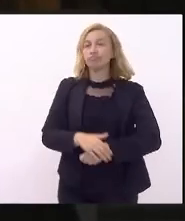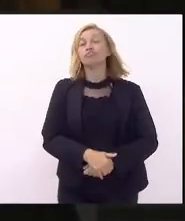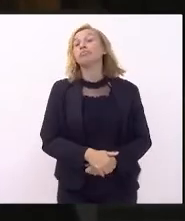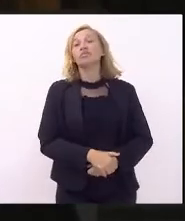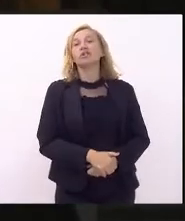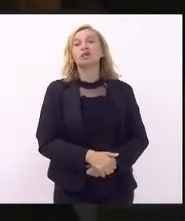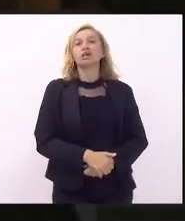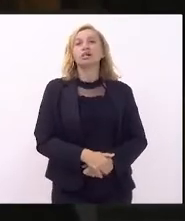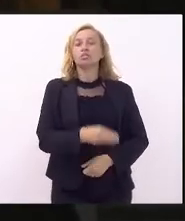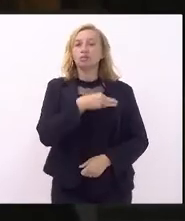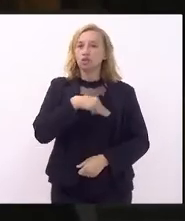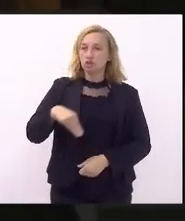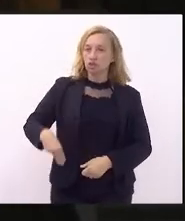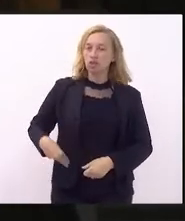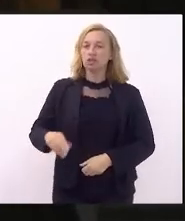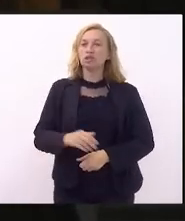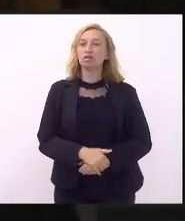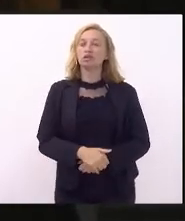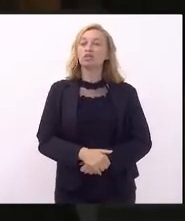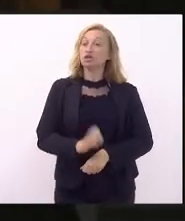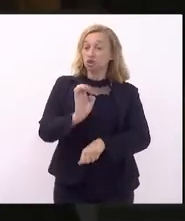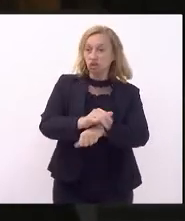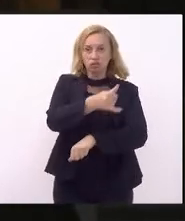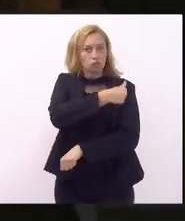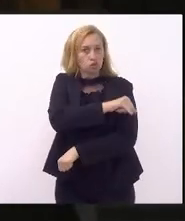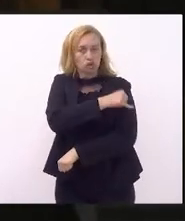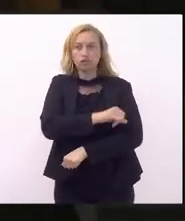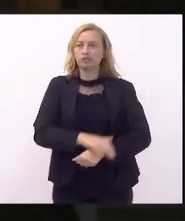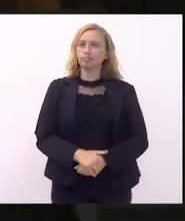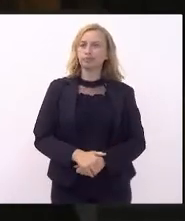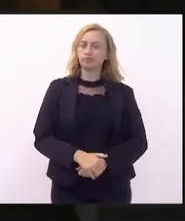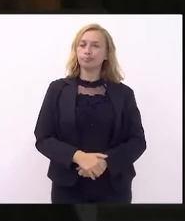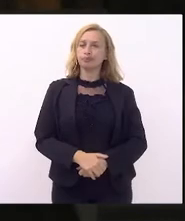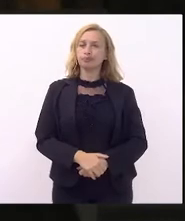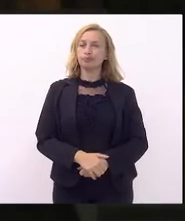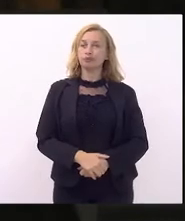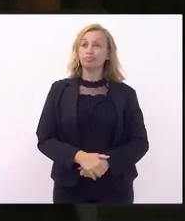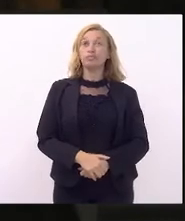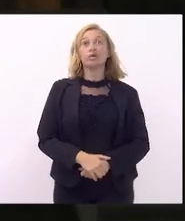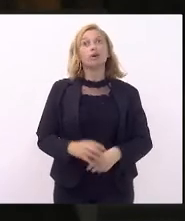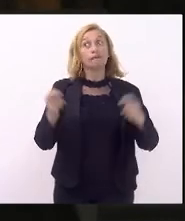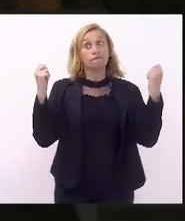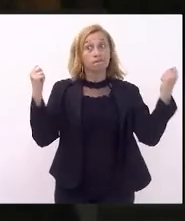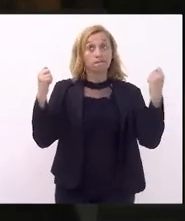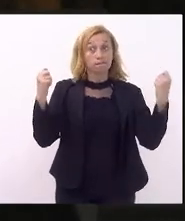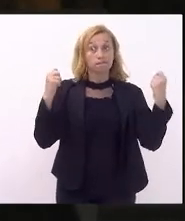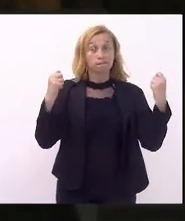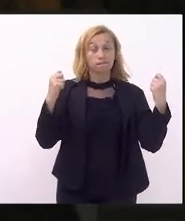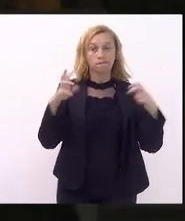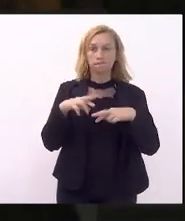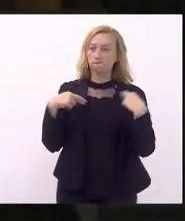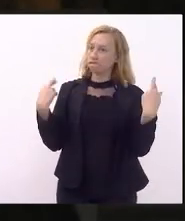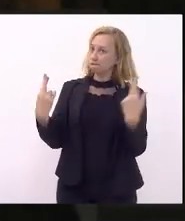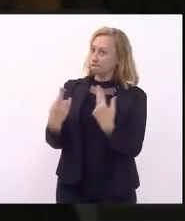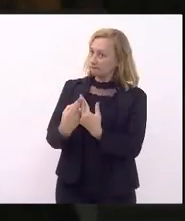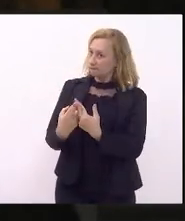e o Estado do Rio de Janeiro. Tomara que essa conciliação